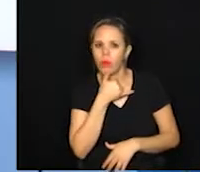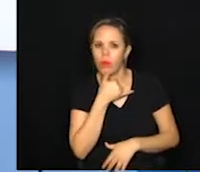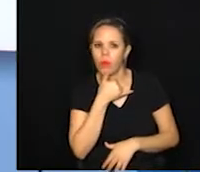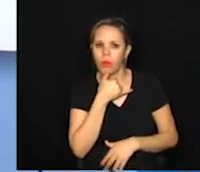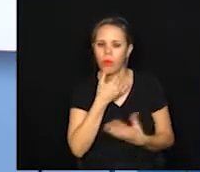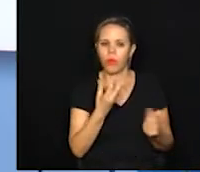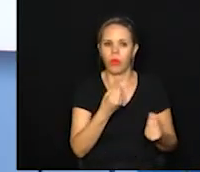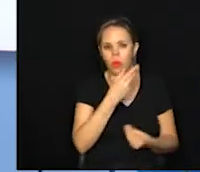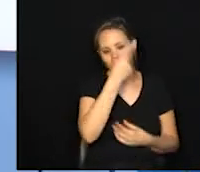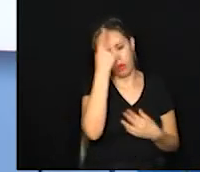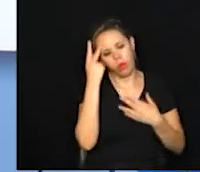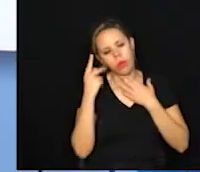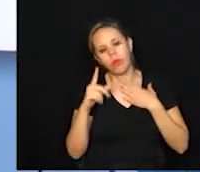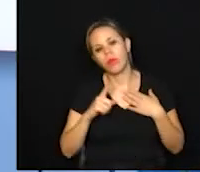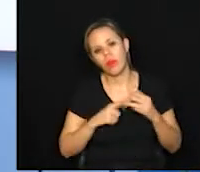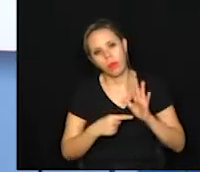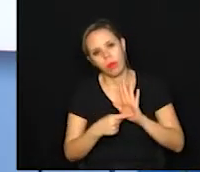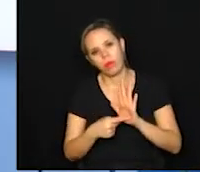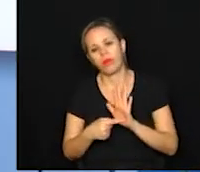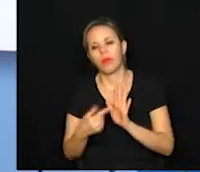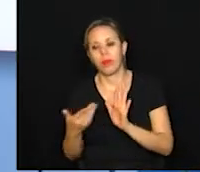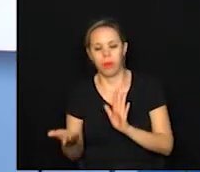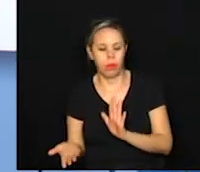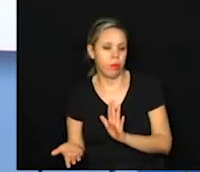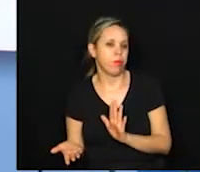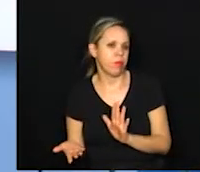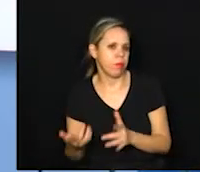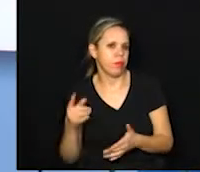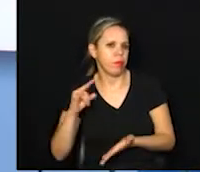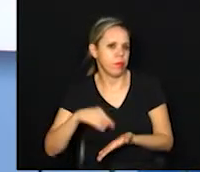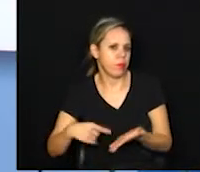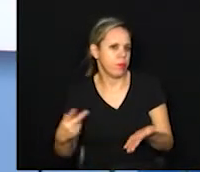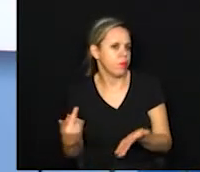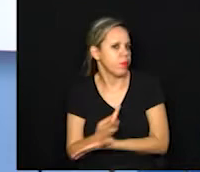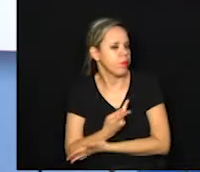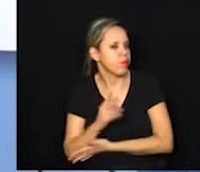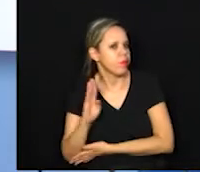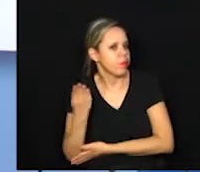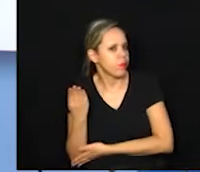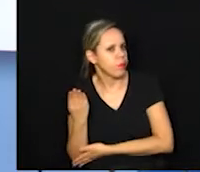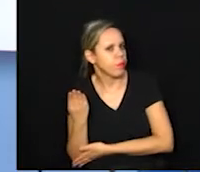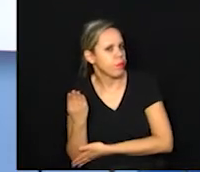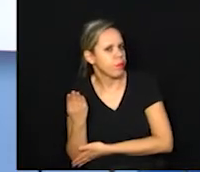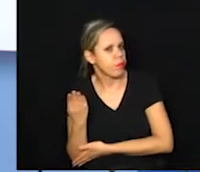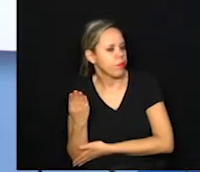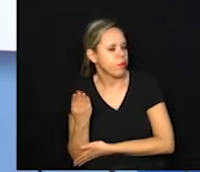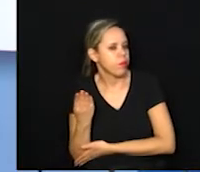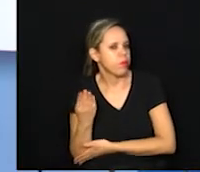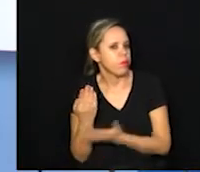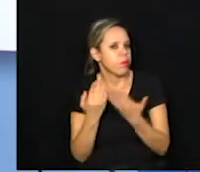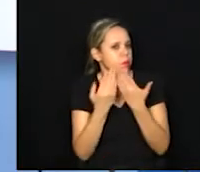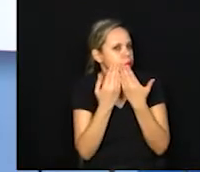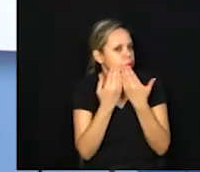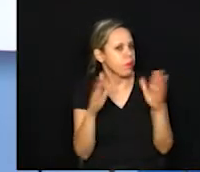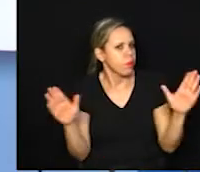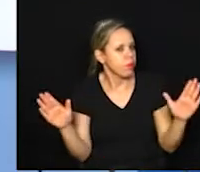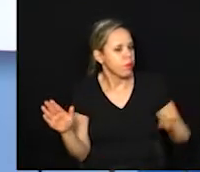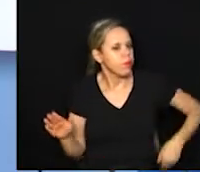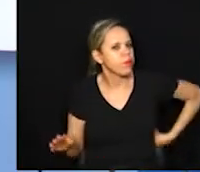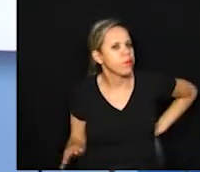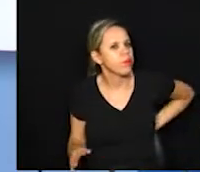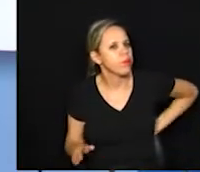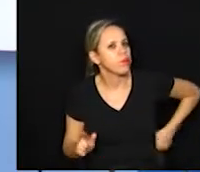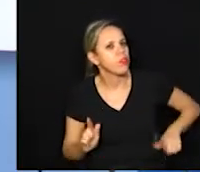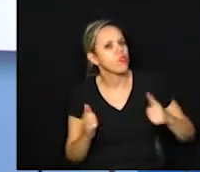muitas pessoas têm apresentado aí esses documentos falsos. Só que quando é aberto para